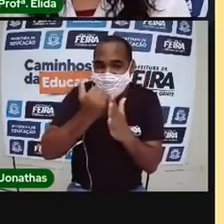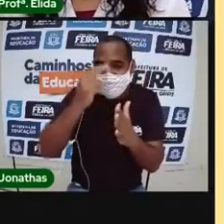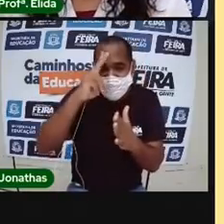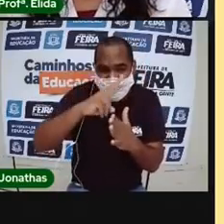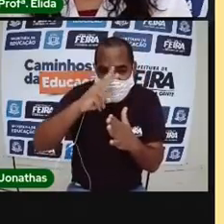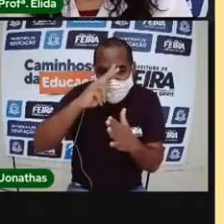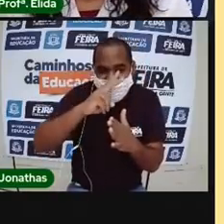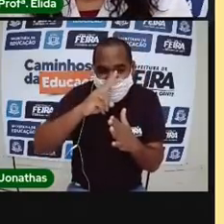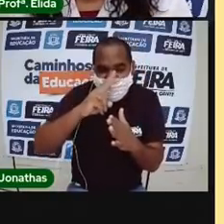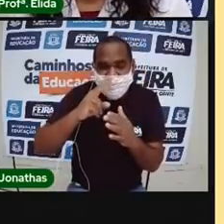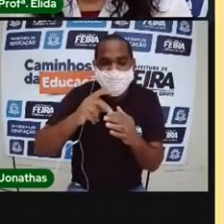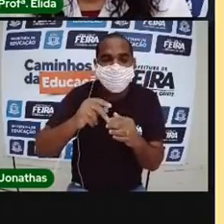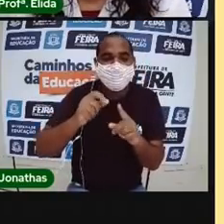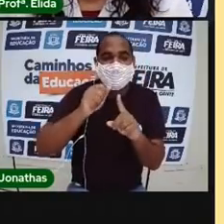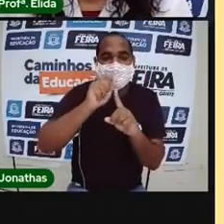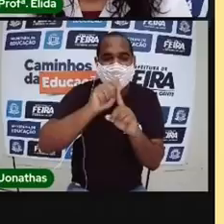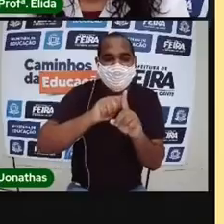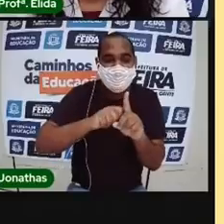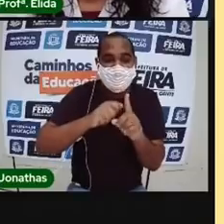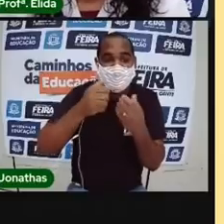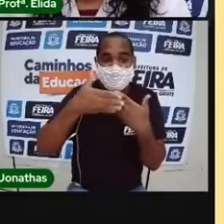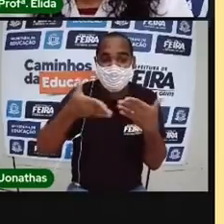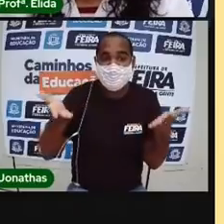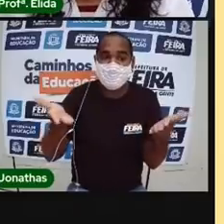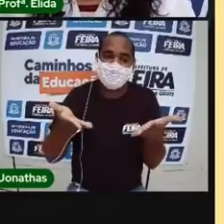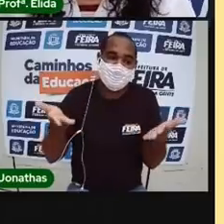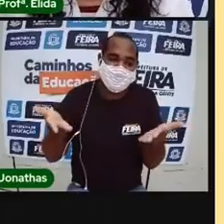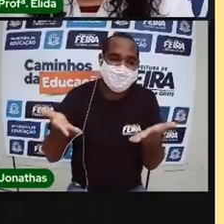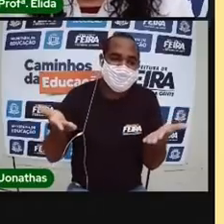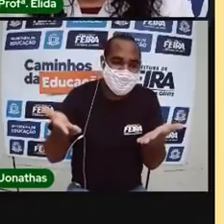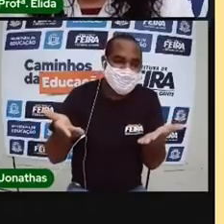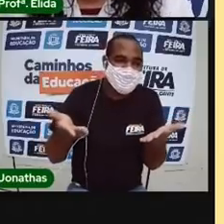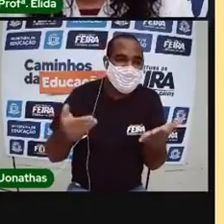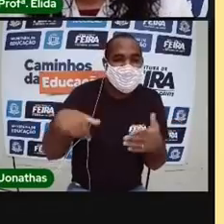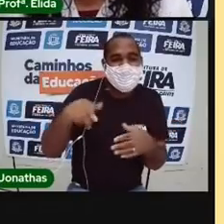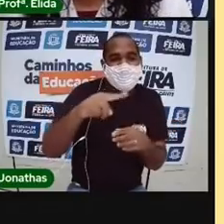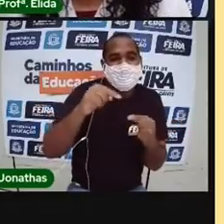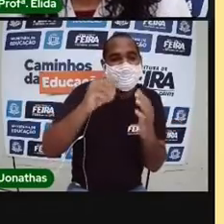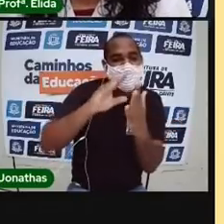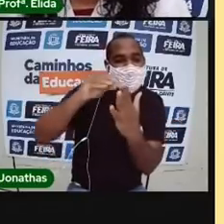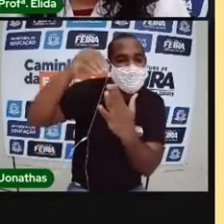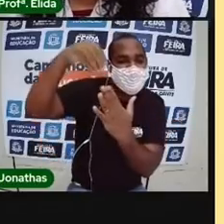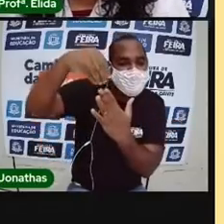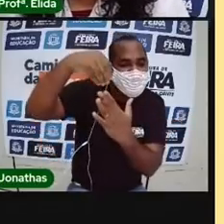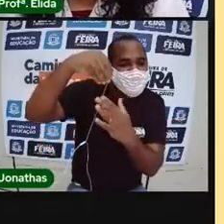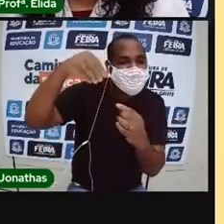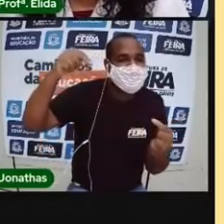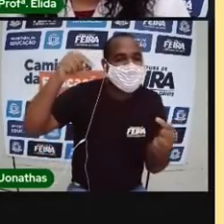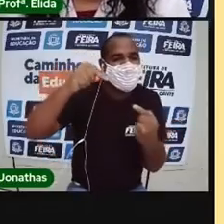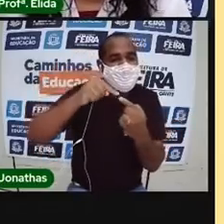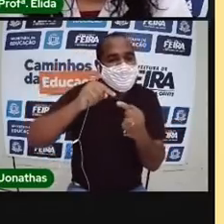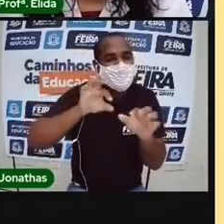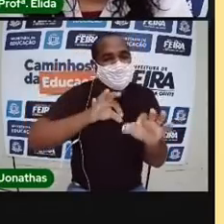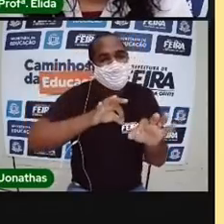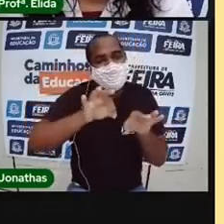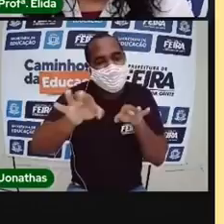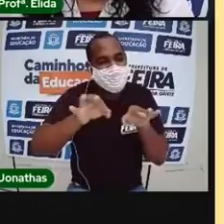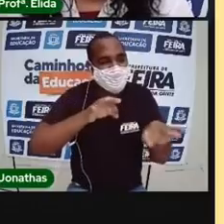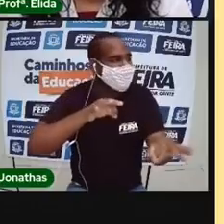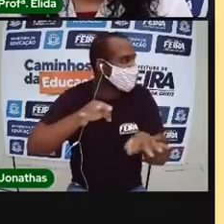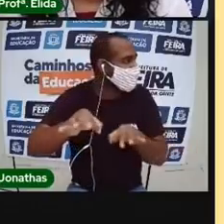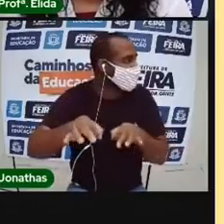O calendário do nosso mês que estamos agora. O calendário, bem arrumadinho assim,